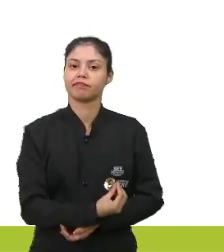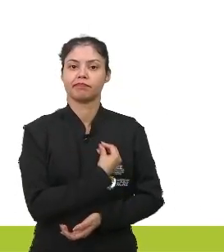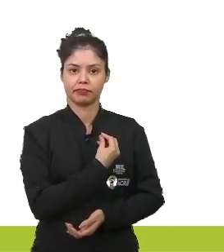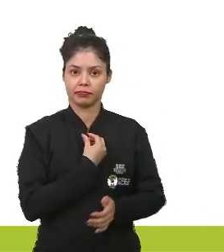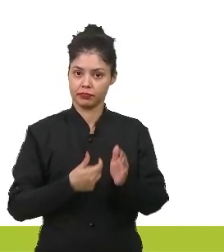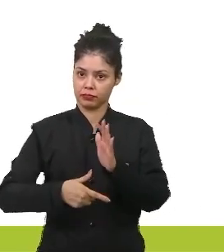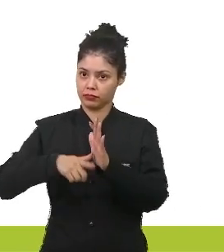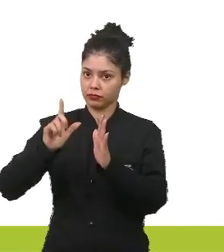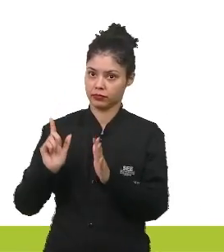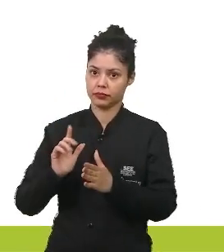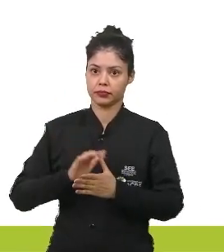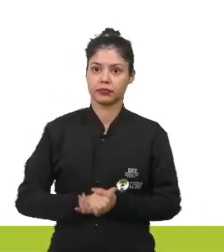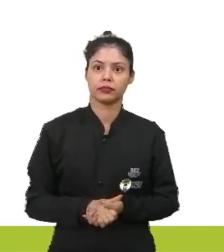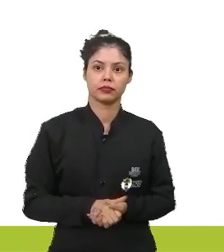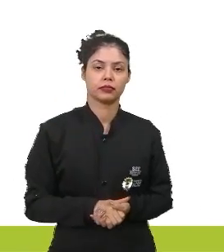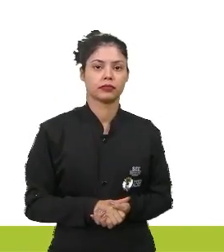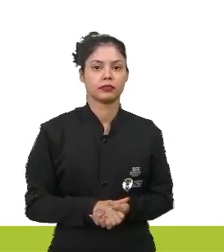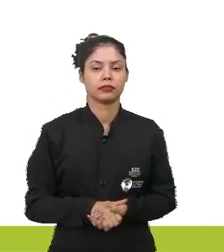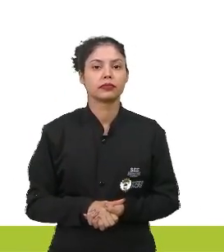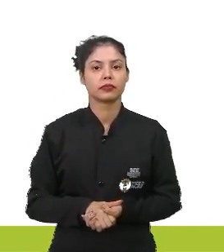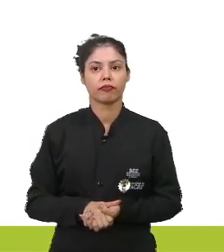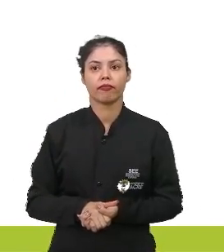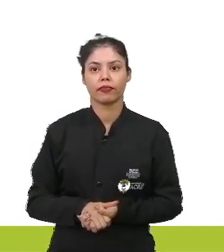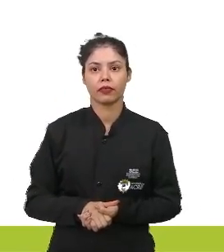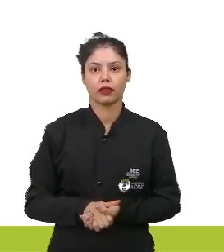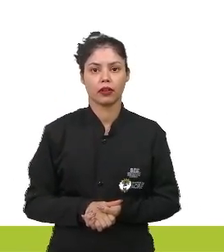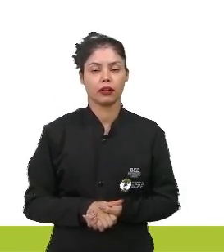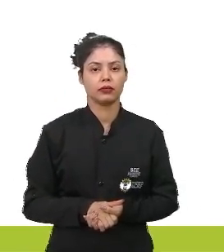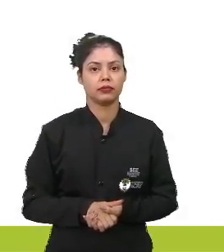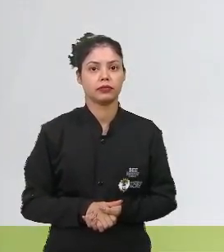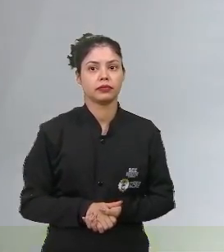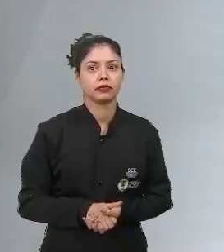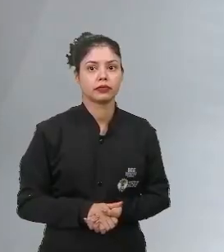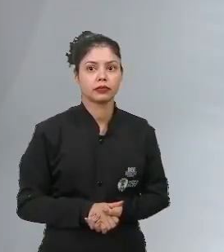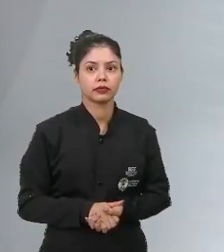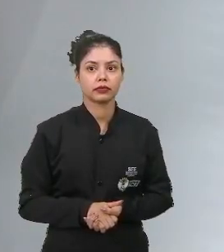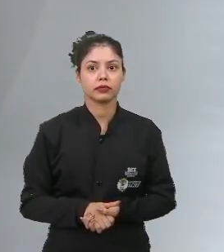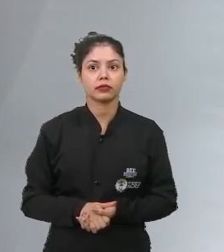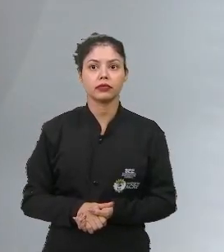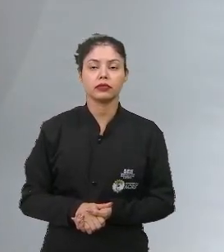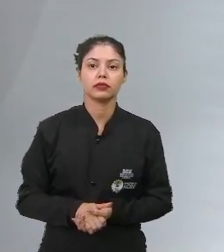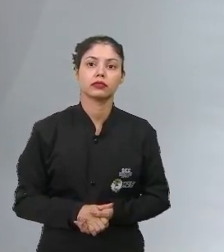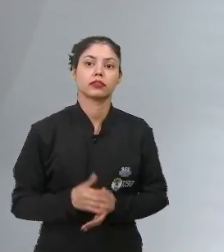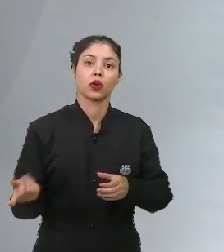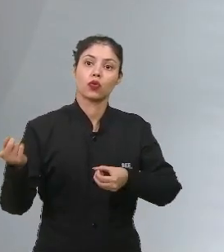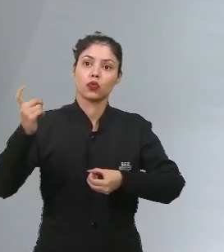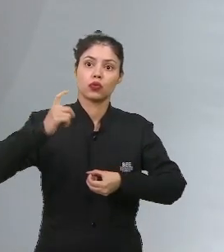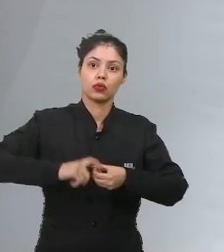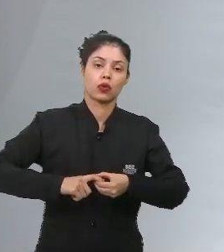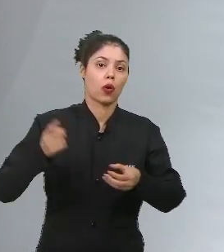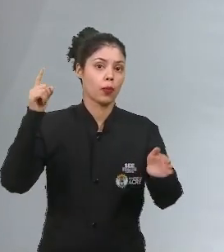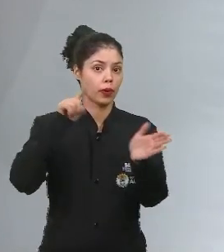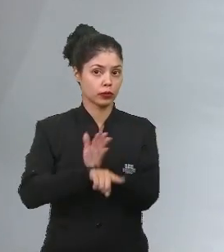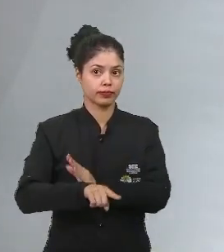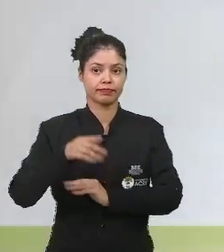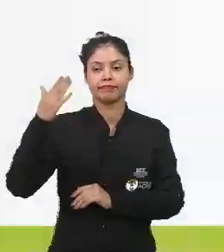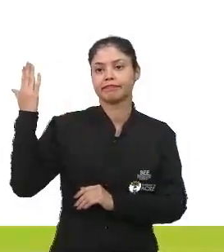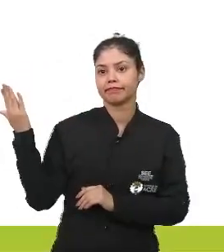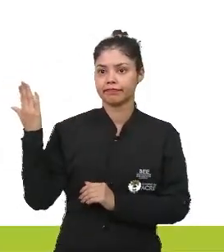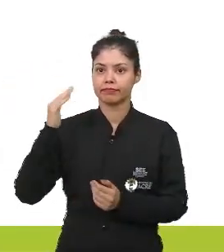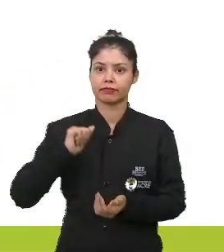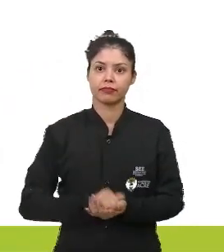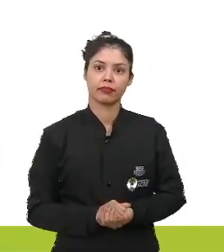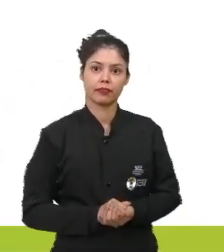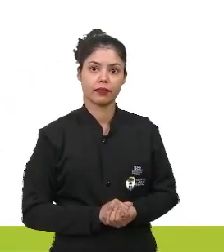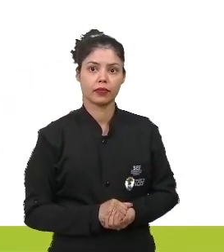anteriormente. Ok? Beleza. Dadas as informações, a gente volta para a questão. Questão do